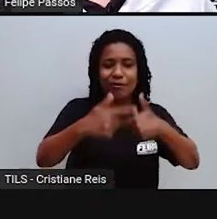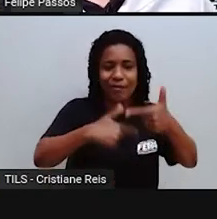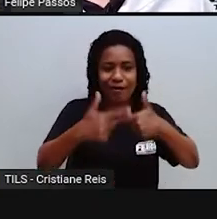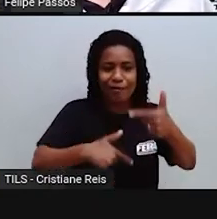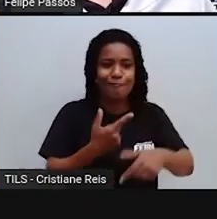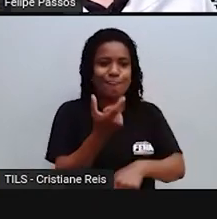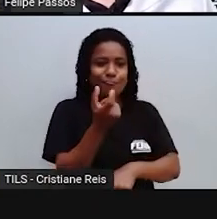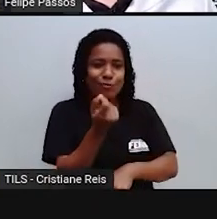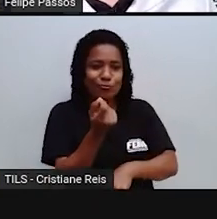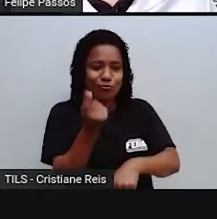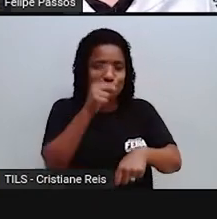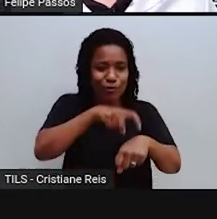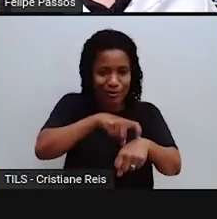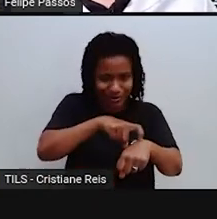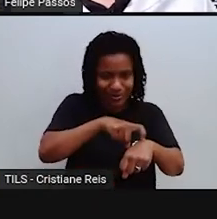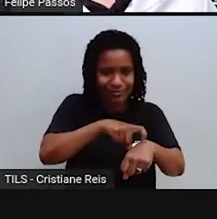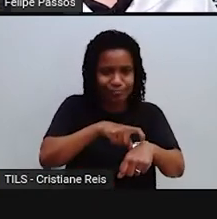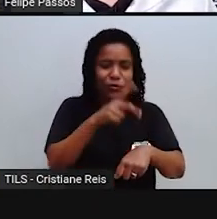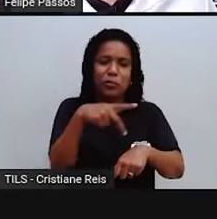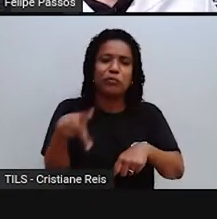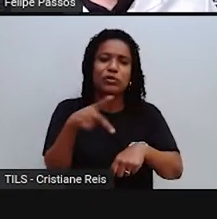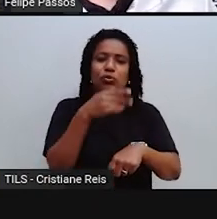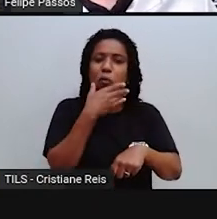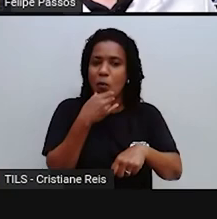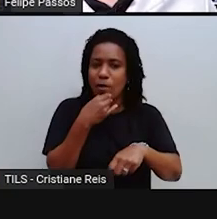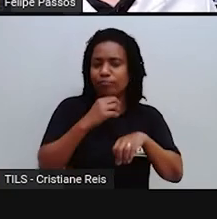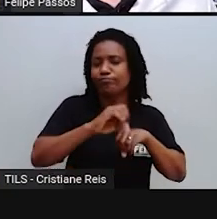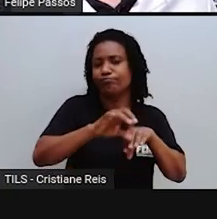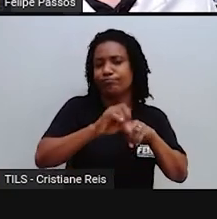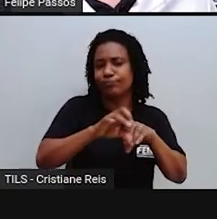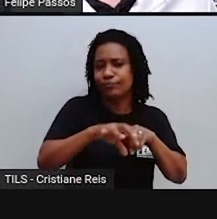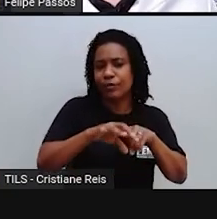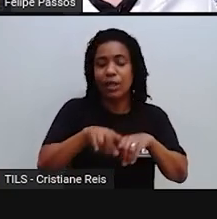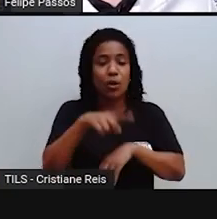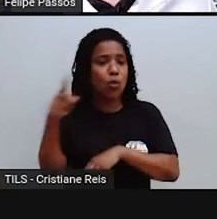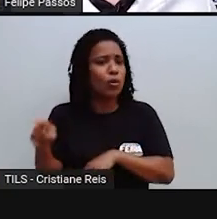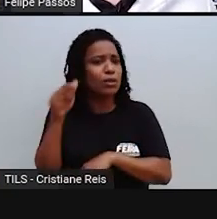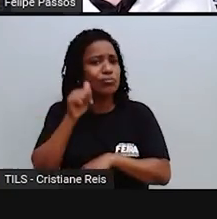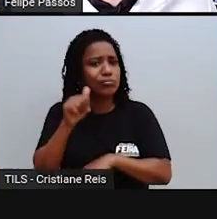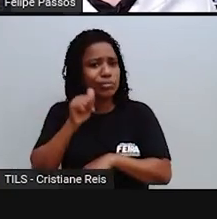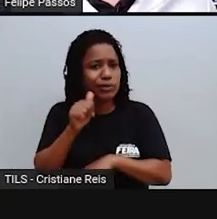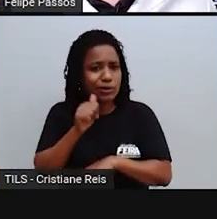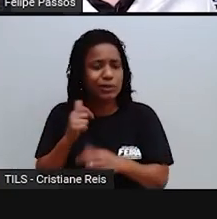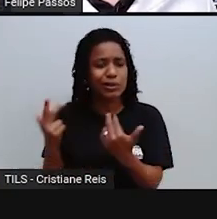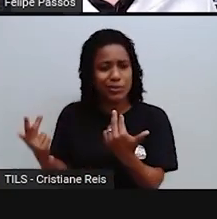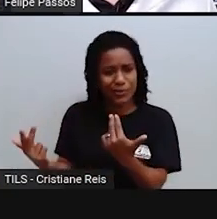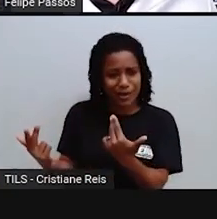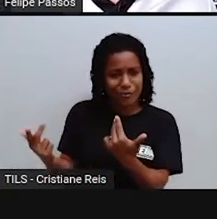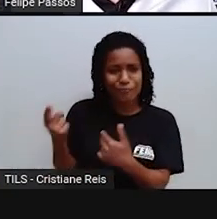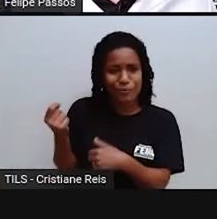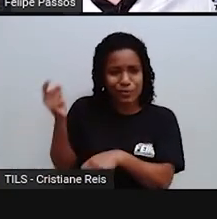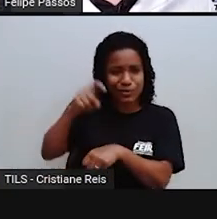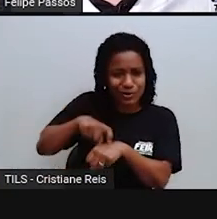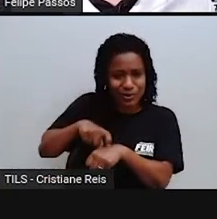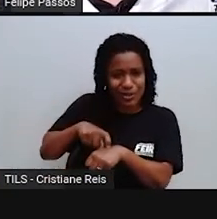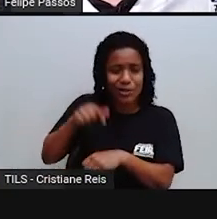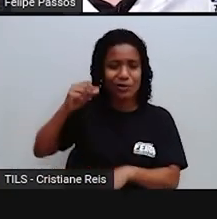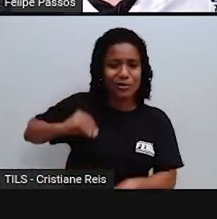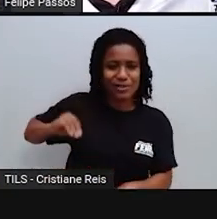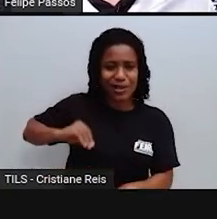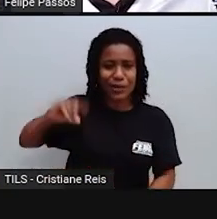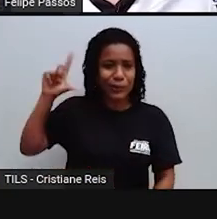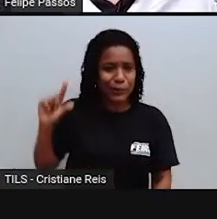outra professora do sexo feminino que tiver 20 horas no município ganhasse menos do que eu? isso não seria justo,